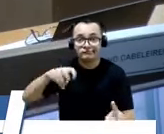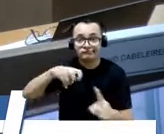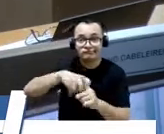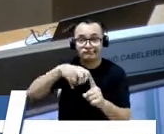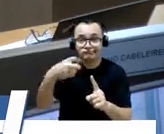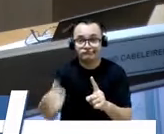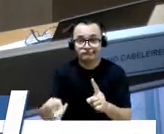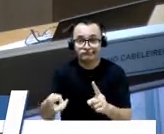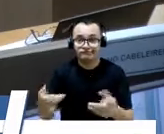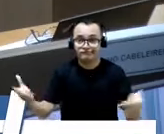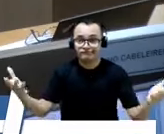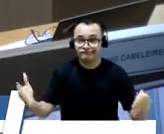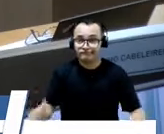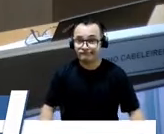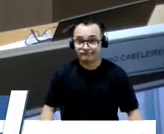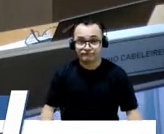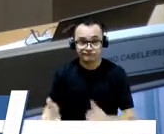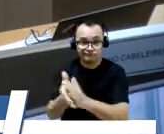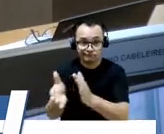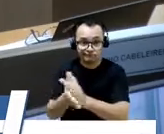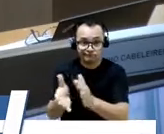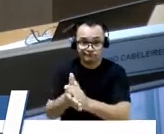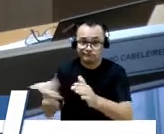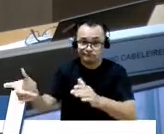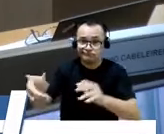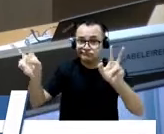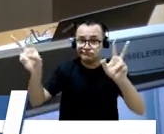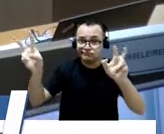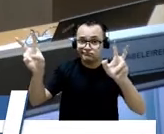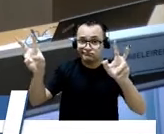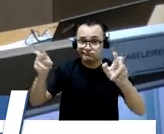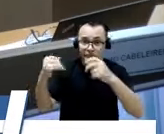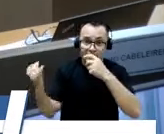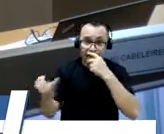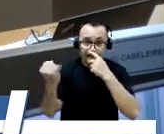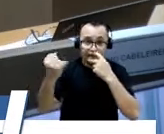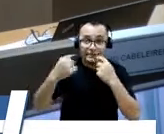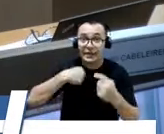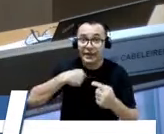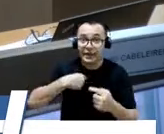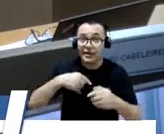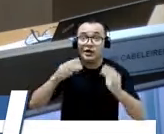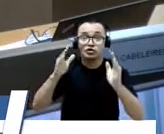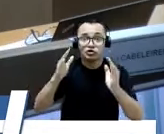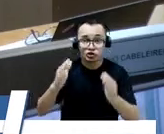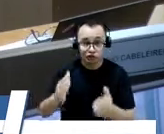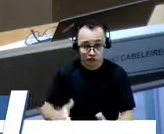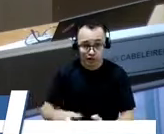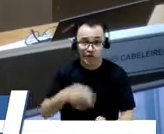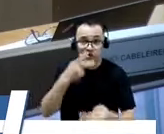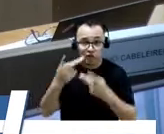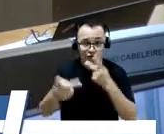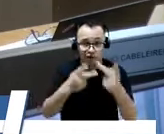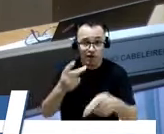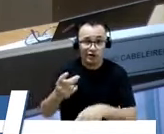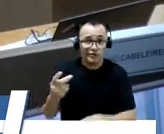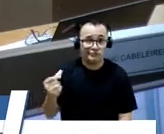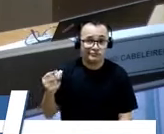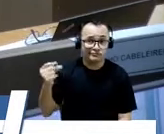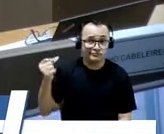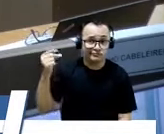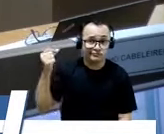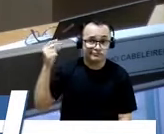aí. Então, parabéns aí de trazer esse assunto, que eu já venho batendo nessa tecla há muito tempo para fazer esses